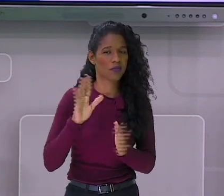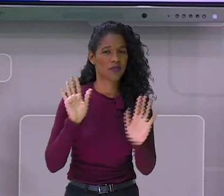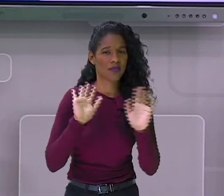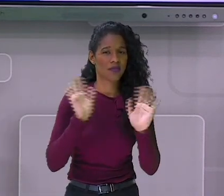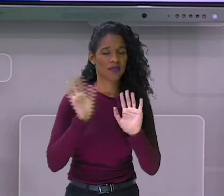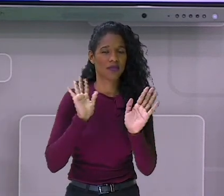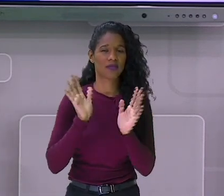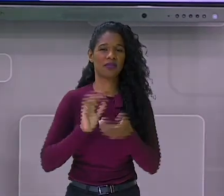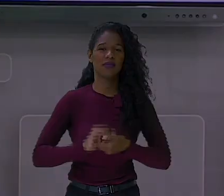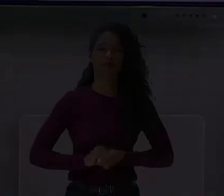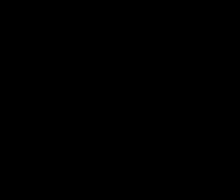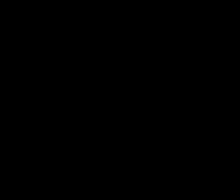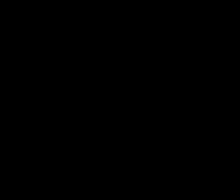Tchau! Tchau! Tchau!